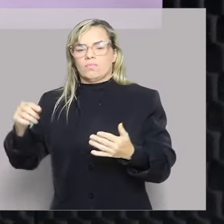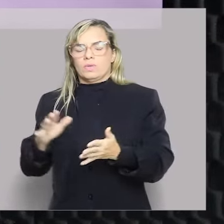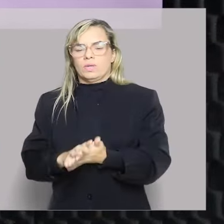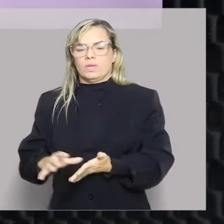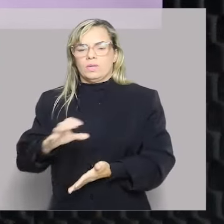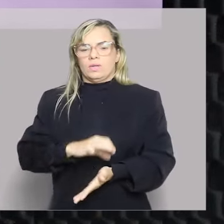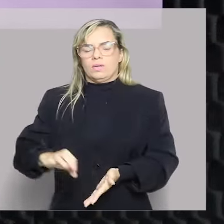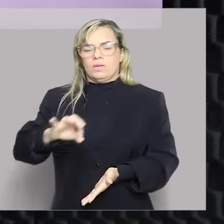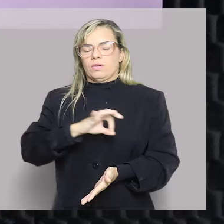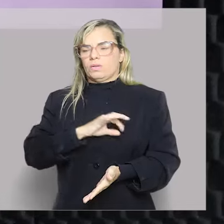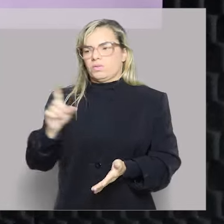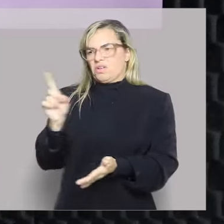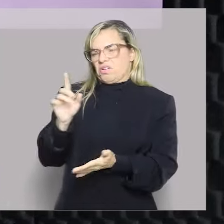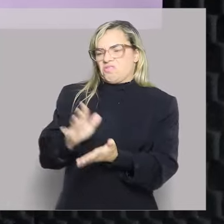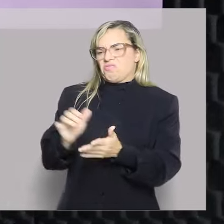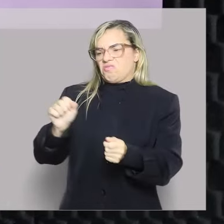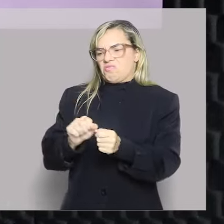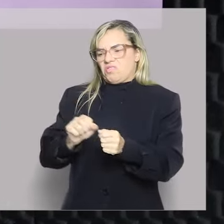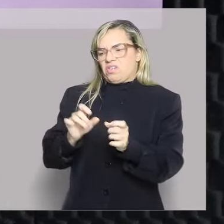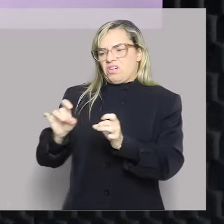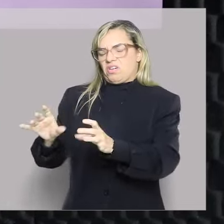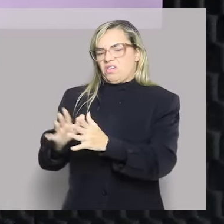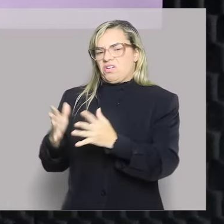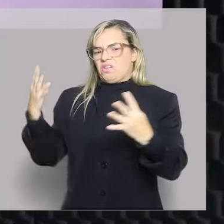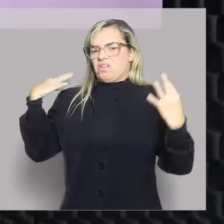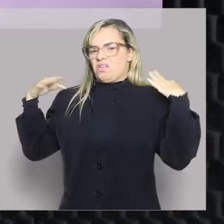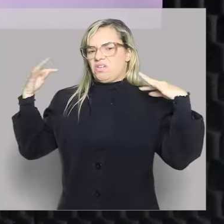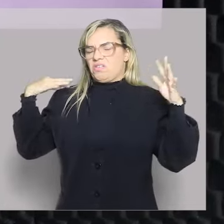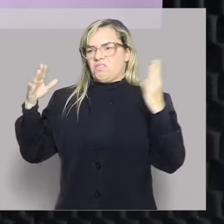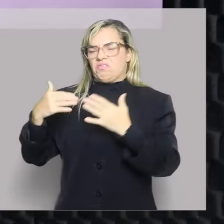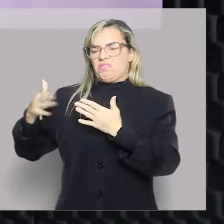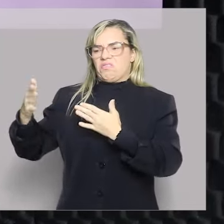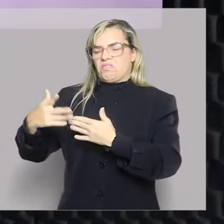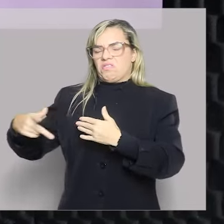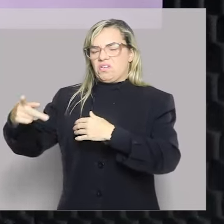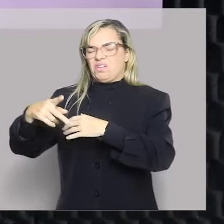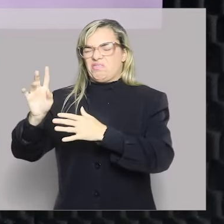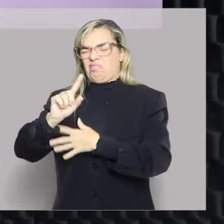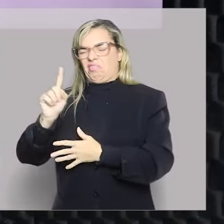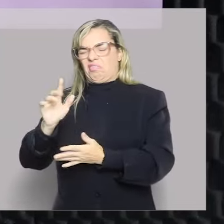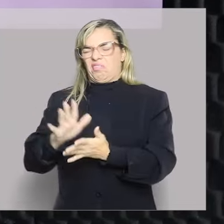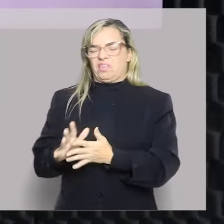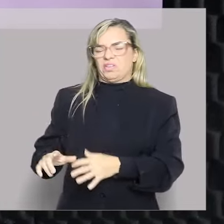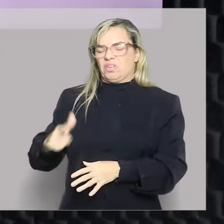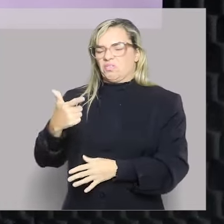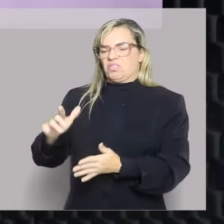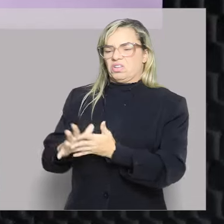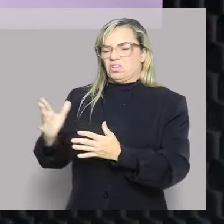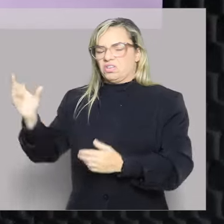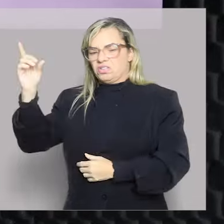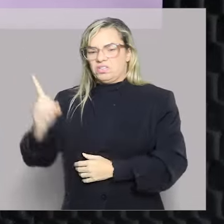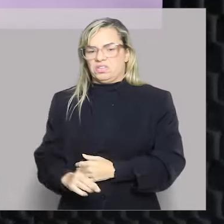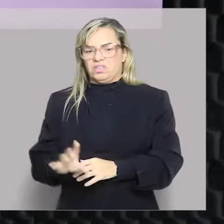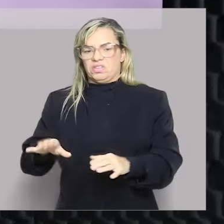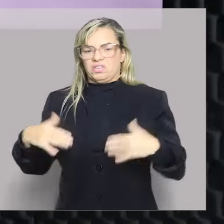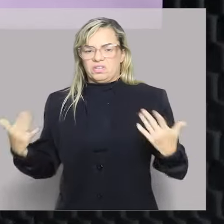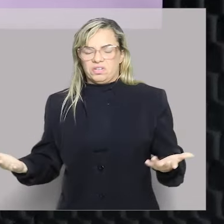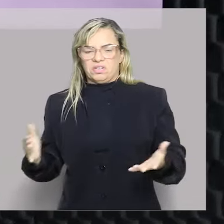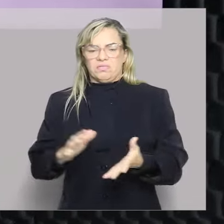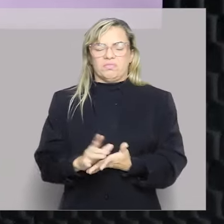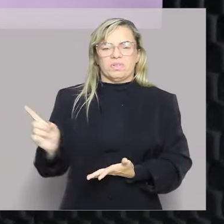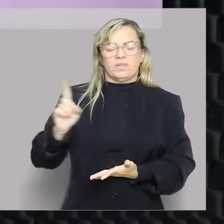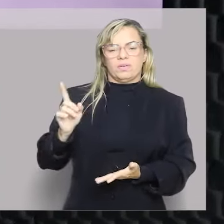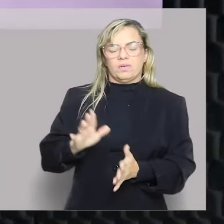policial não vai fazer a segurança dele não, só porque ele é turista estrangeiro. Hum, ah, turista? Não, não tem direito. Bolacha, é isso?